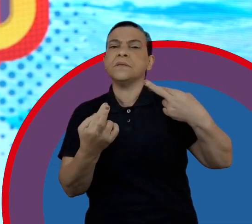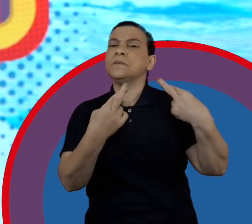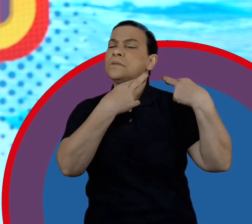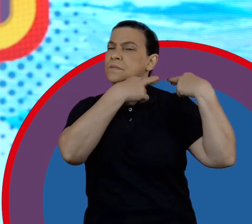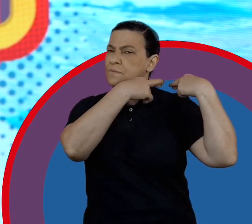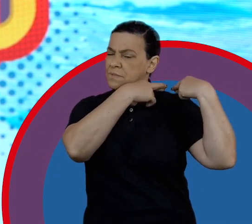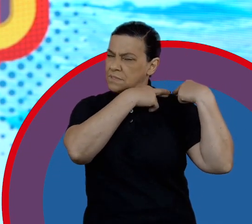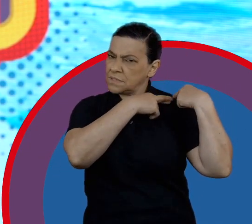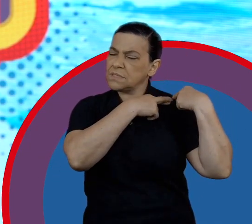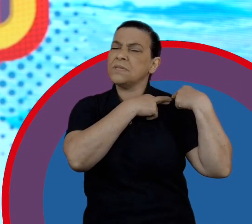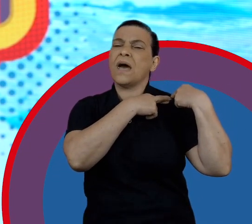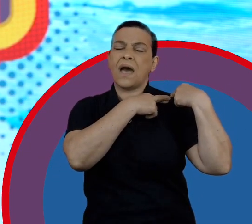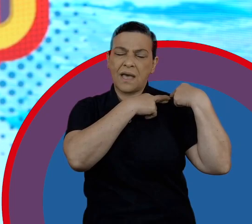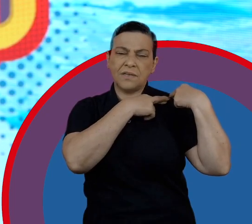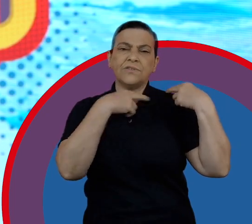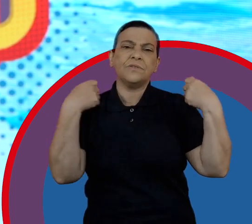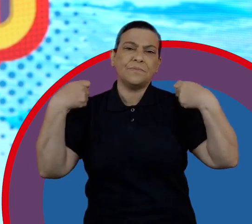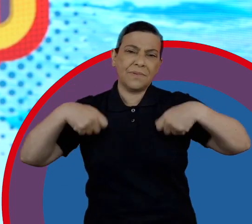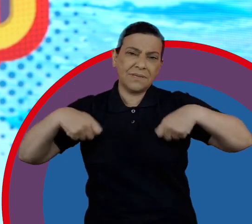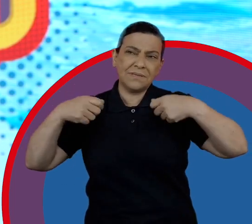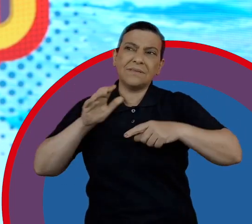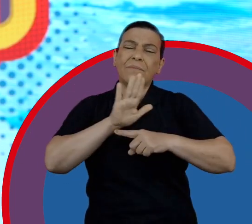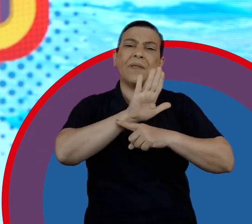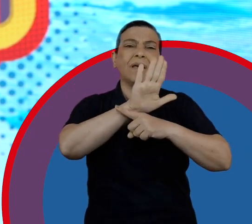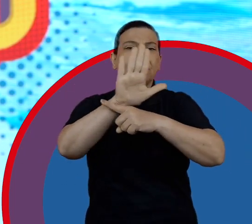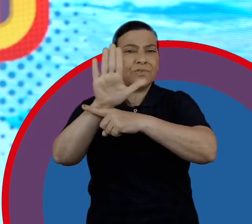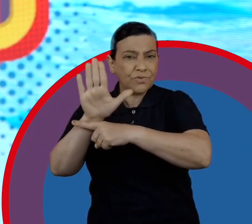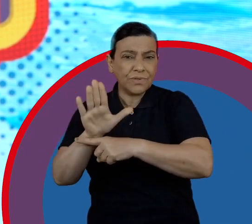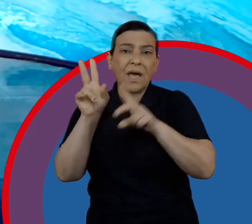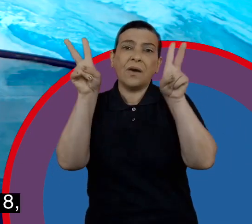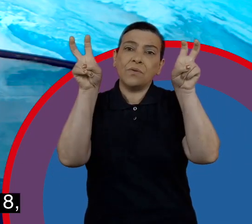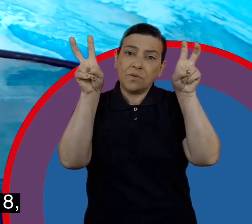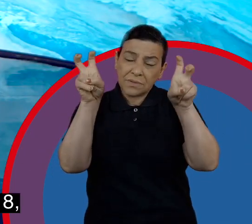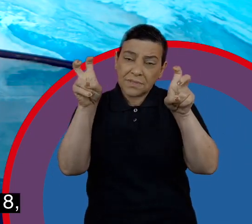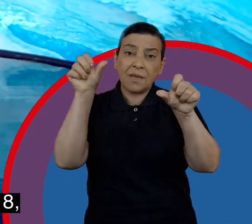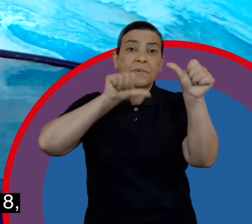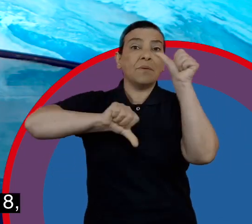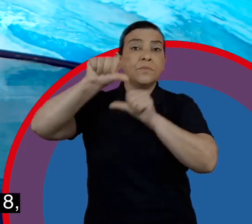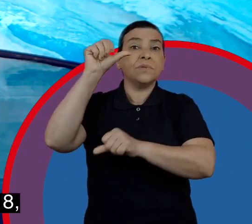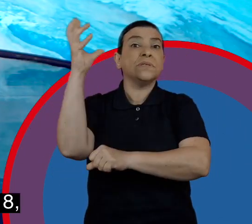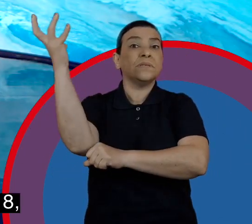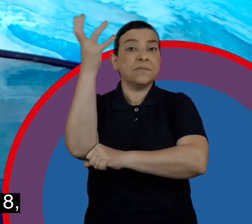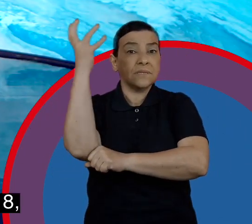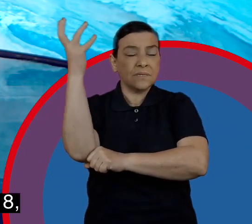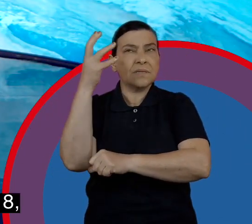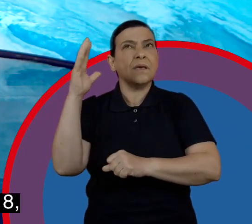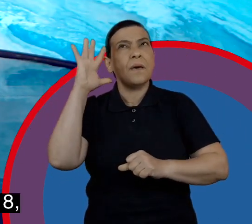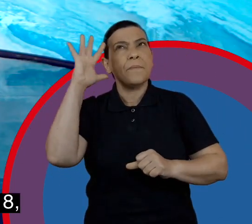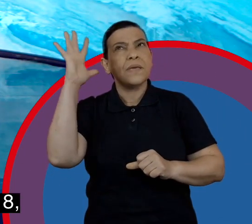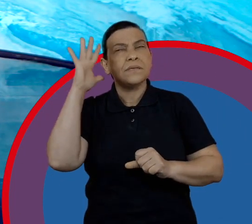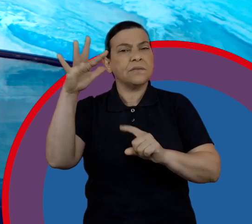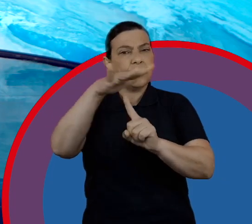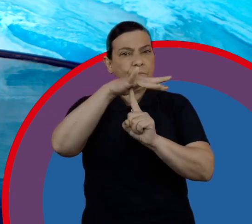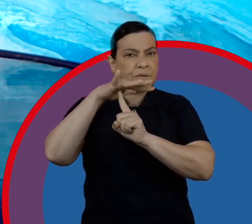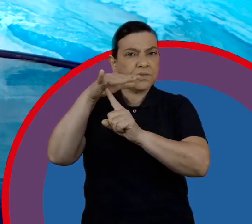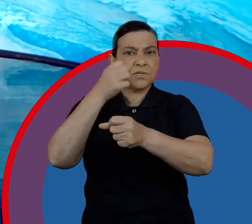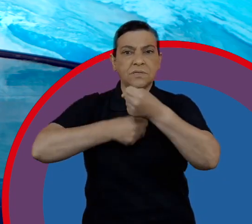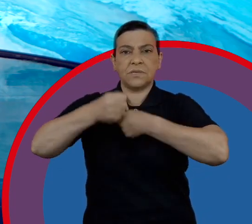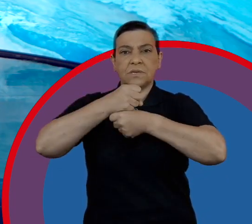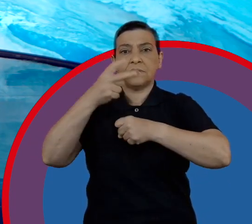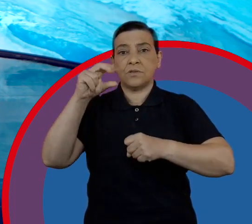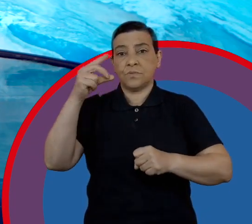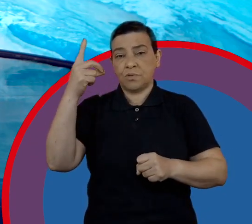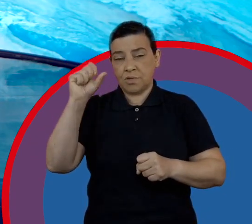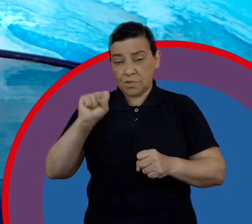extremamente importante quando a gente fala sobre mudanças climáticas, por exemplo. Pensando nas questões ambientais, em 2018, a companhia